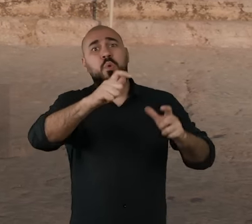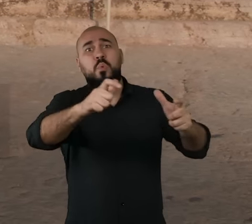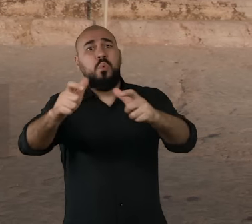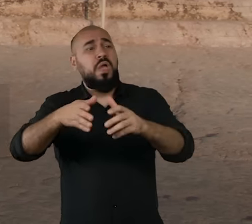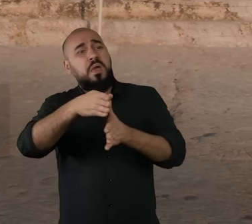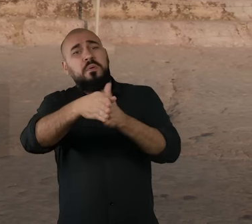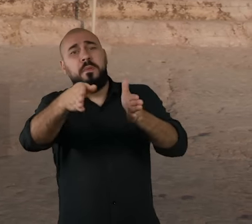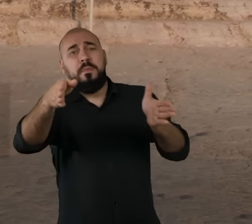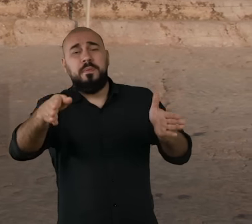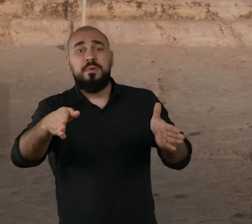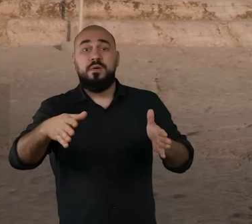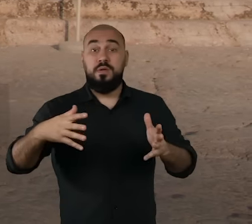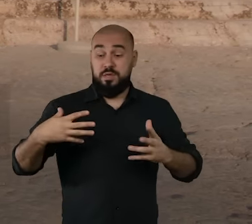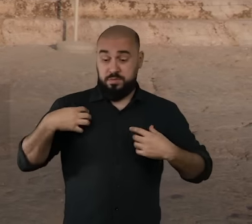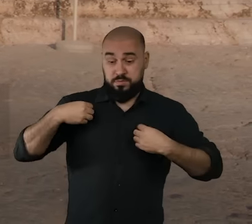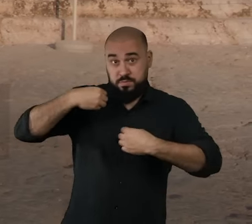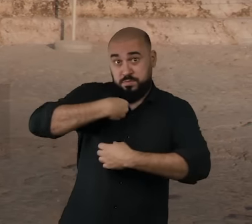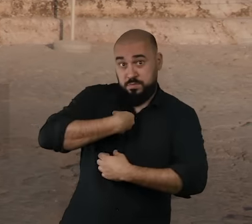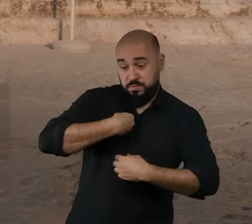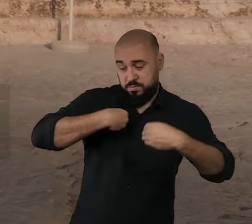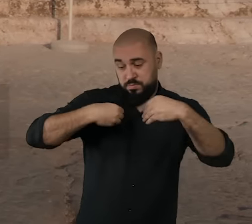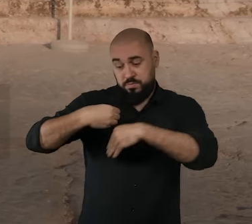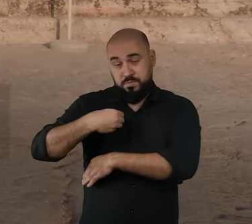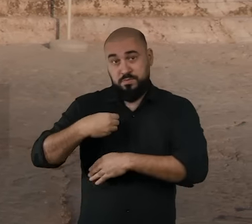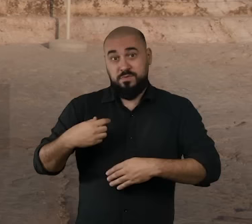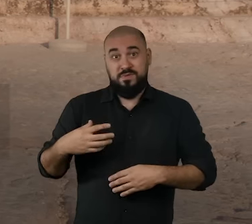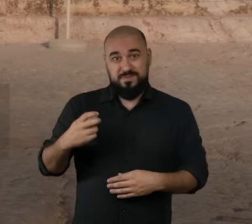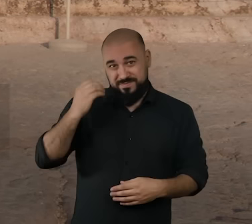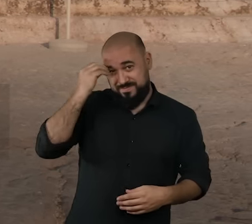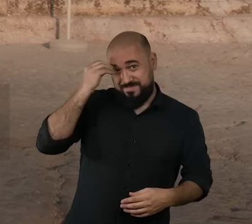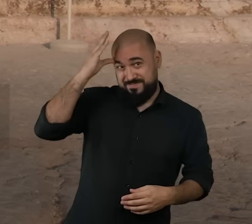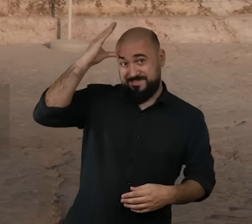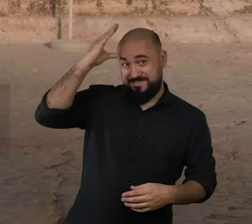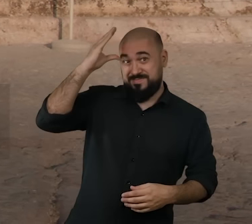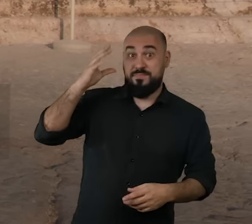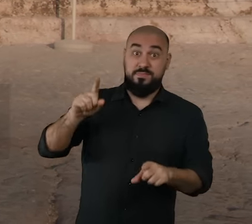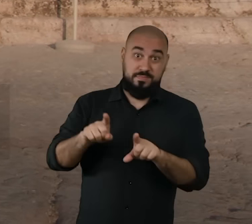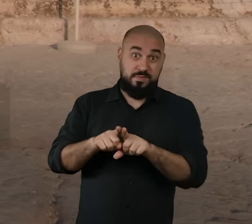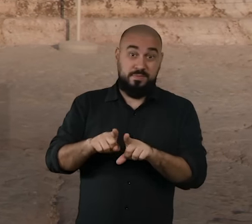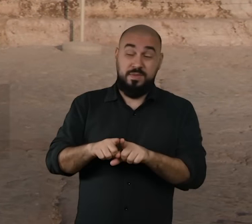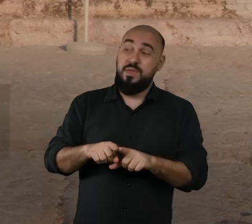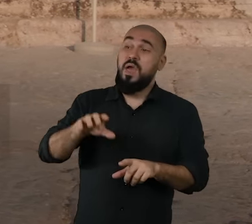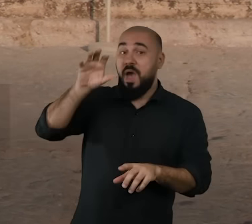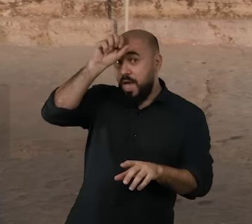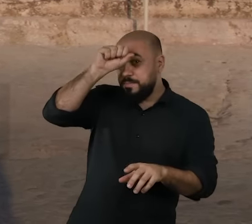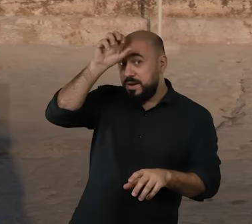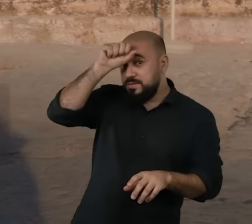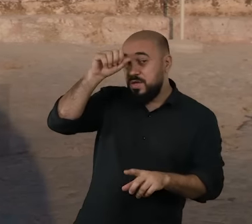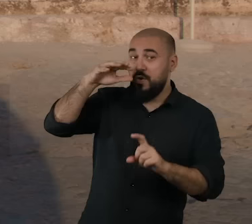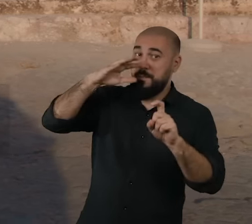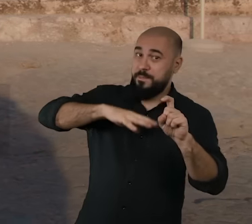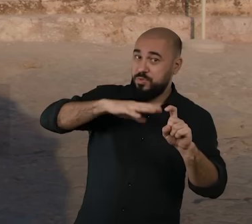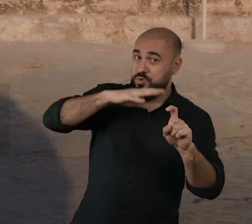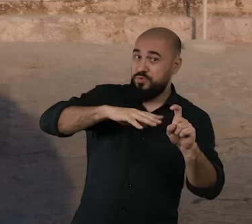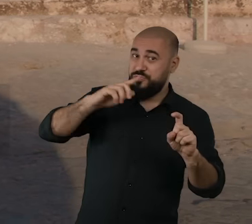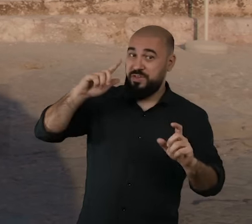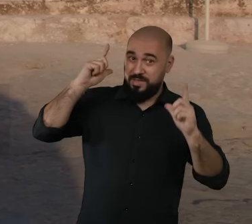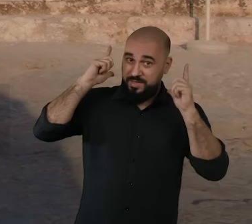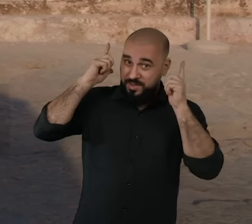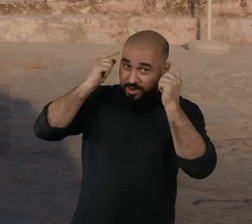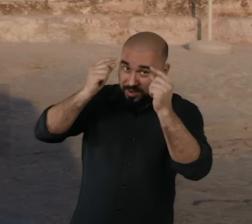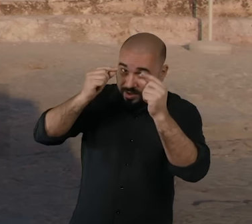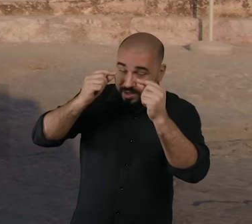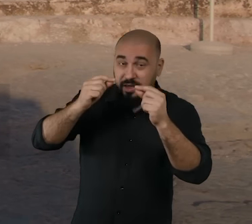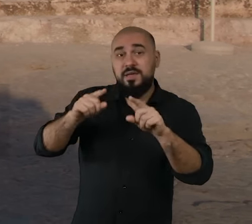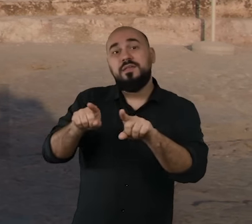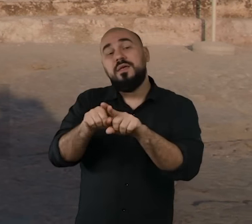ele levou consigo no bojo da sua própria vivência aquilo que ele aprendeu, a mitologia grega por parte de sua mãe